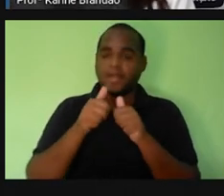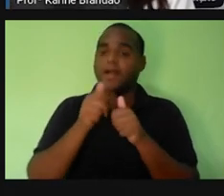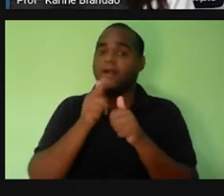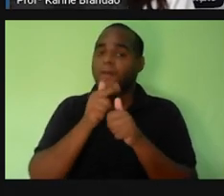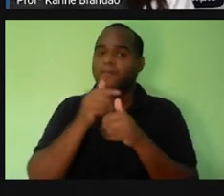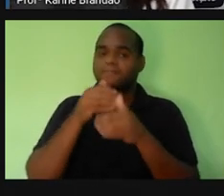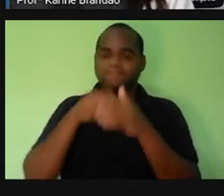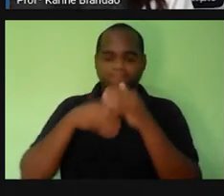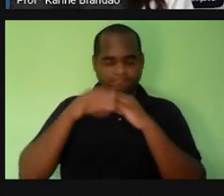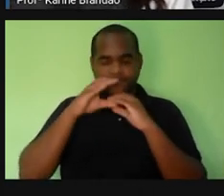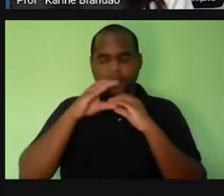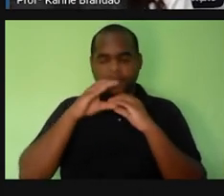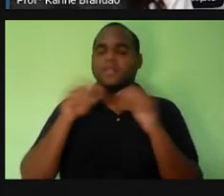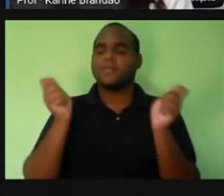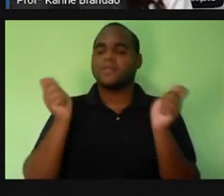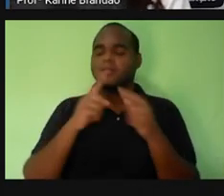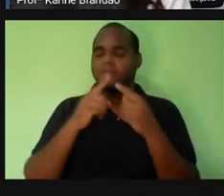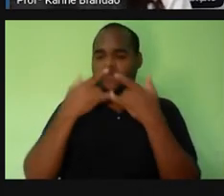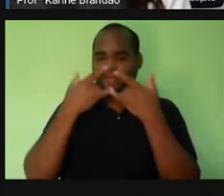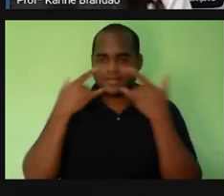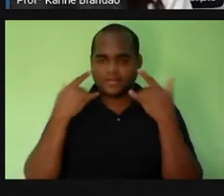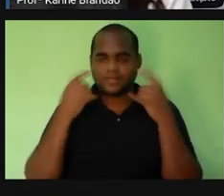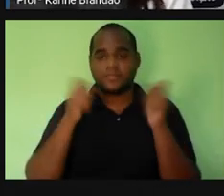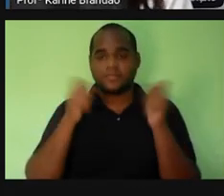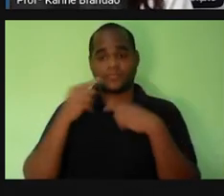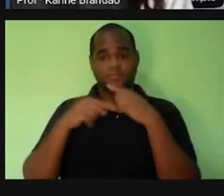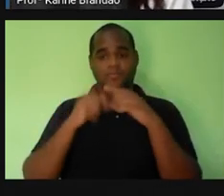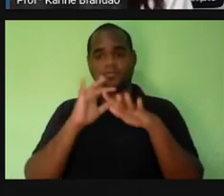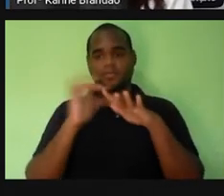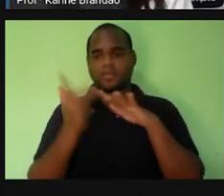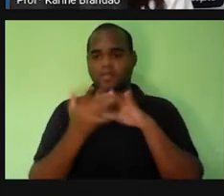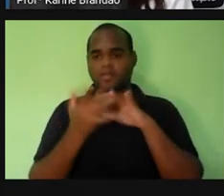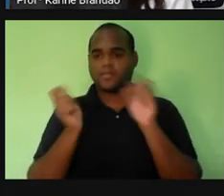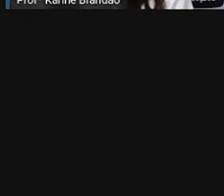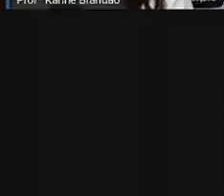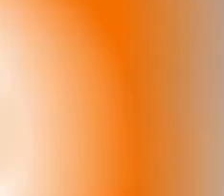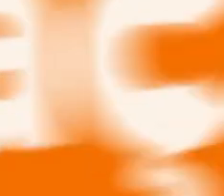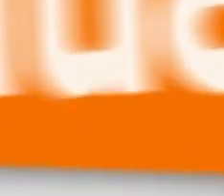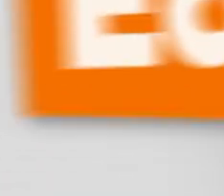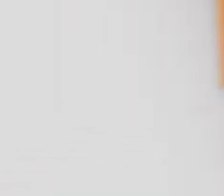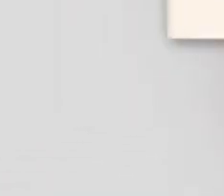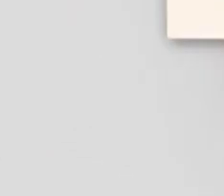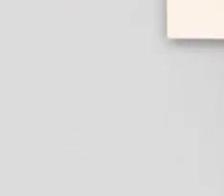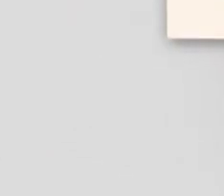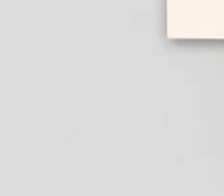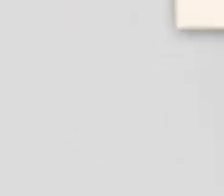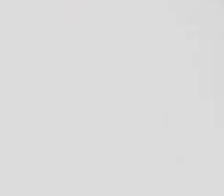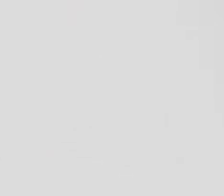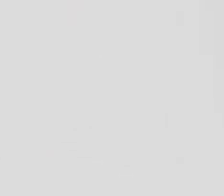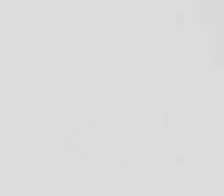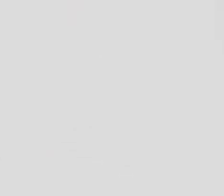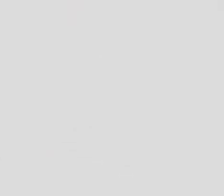qualquer dúvida entre em contato comigo pelas redes sociais tchauzinho tchau